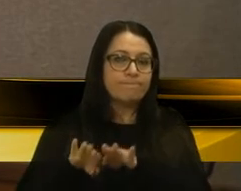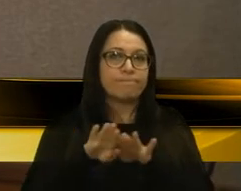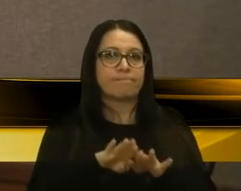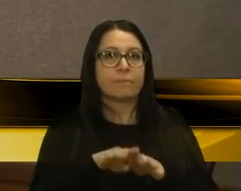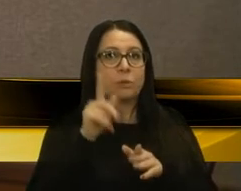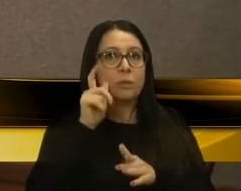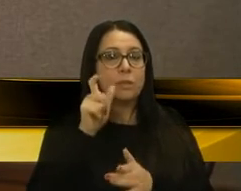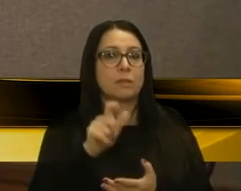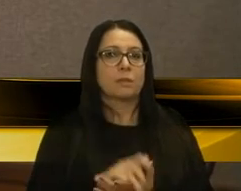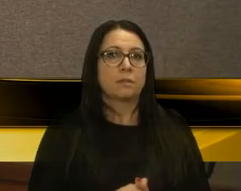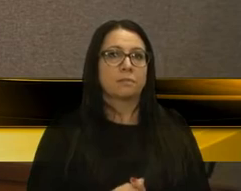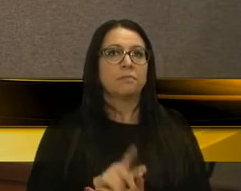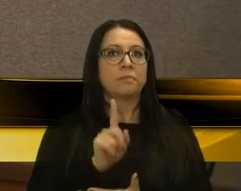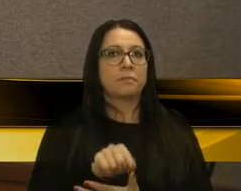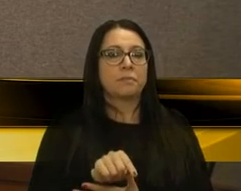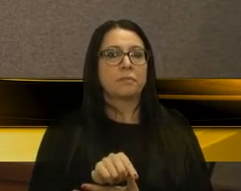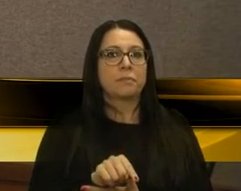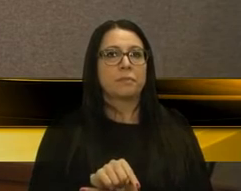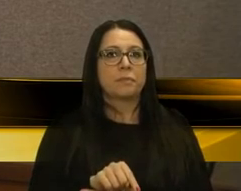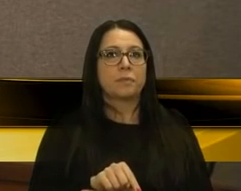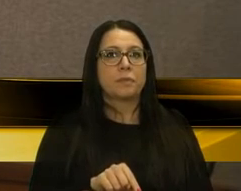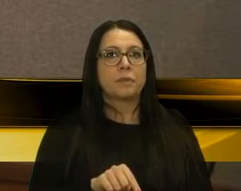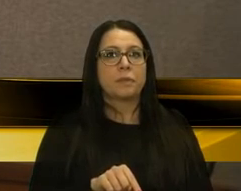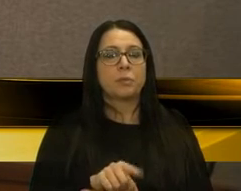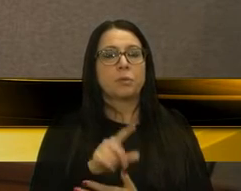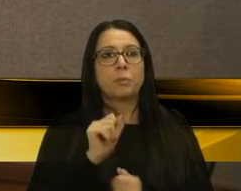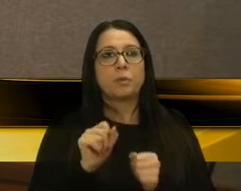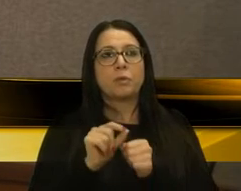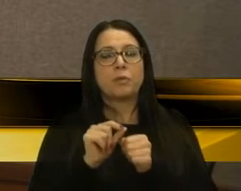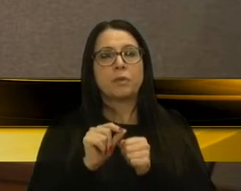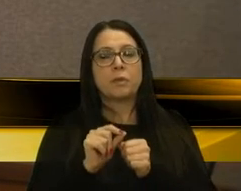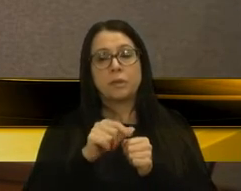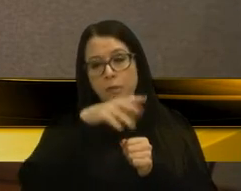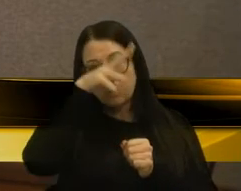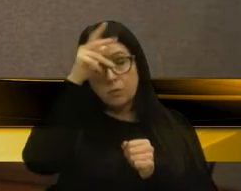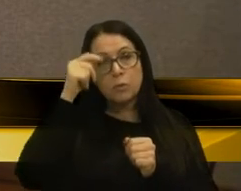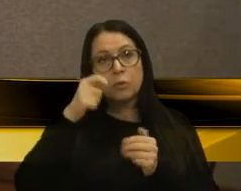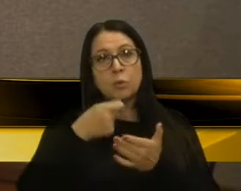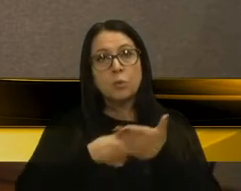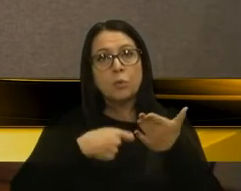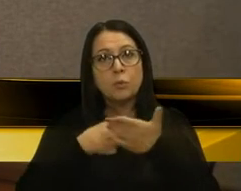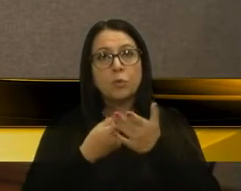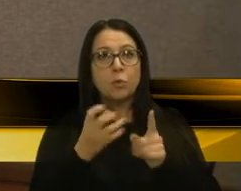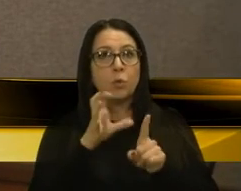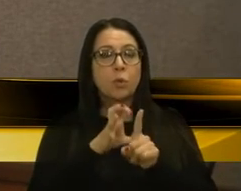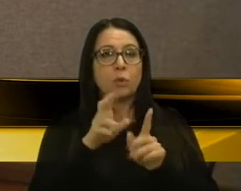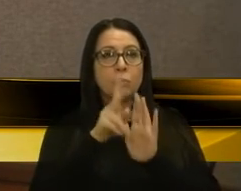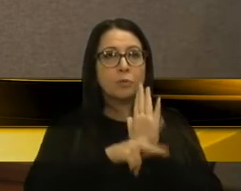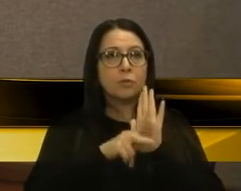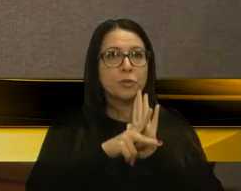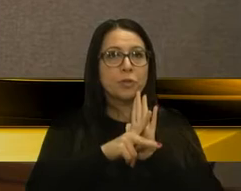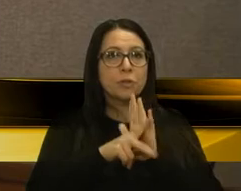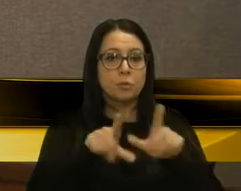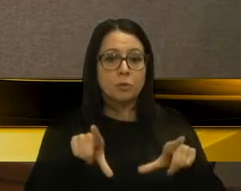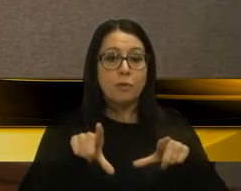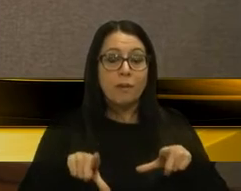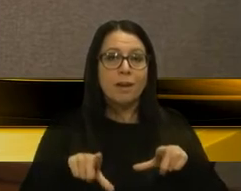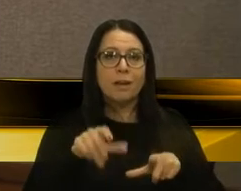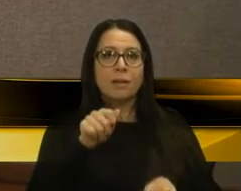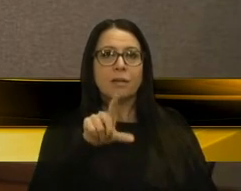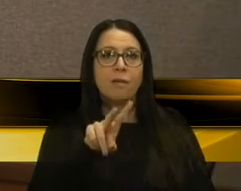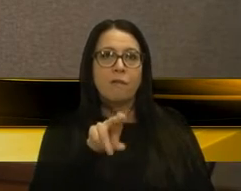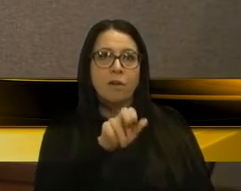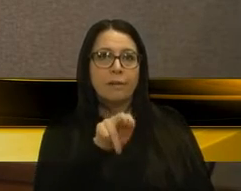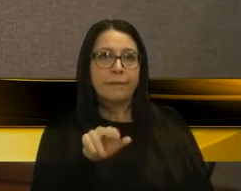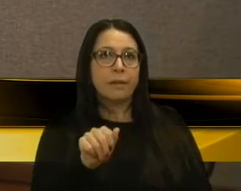eliminar que o Poder Executivo conquistou contra o projeto dos Alvará. Festejando, publicando no